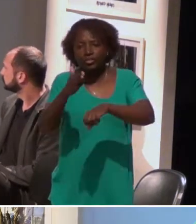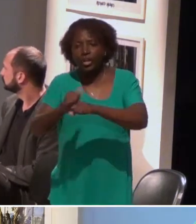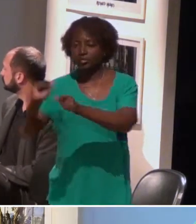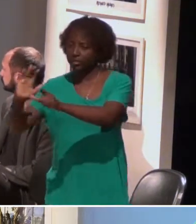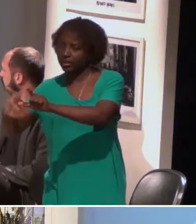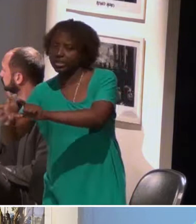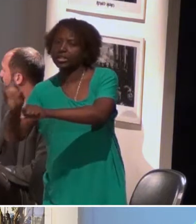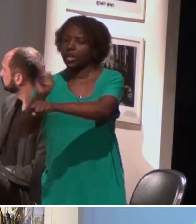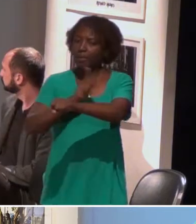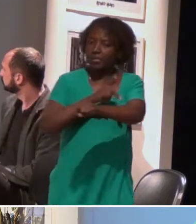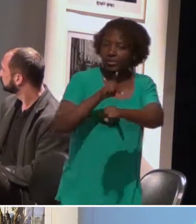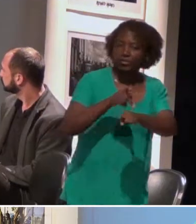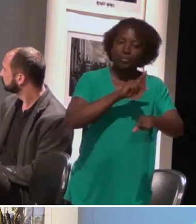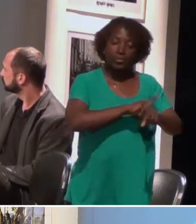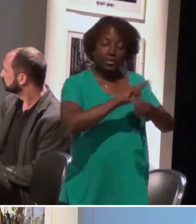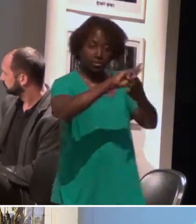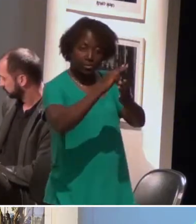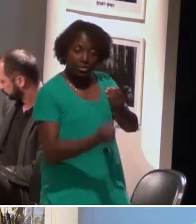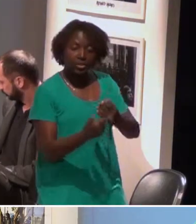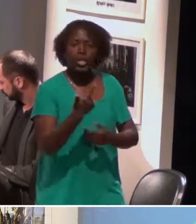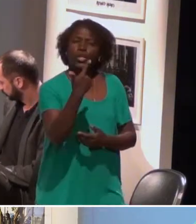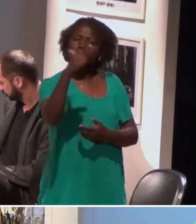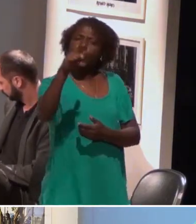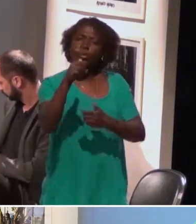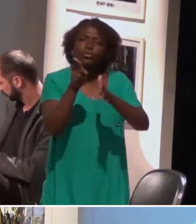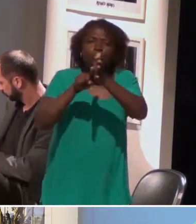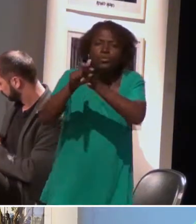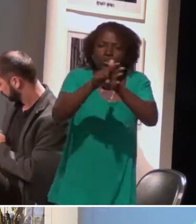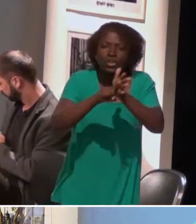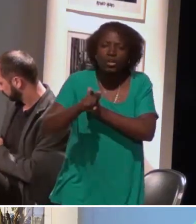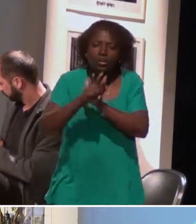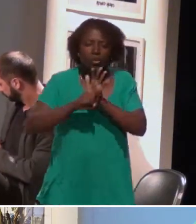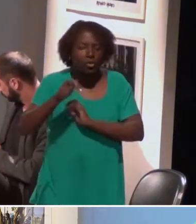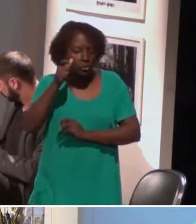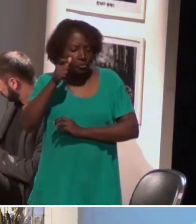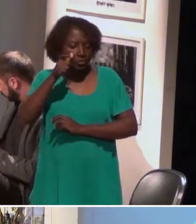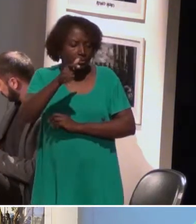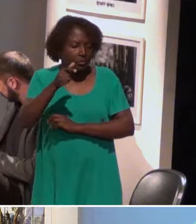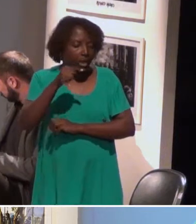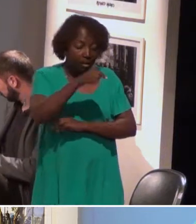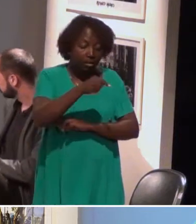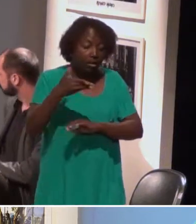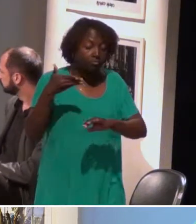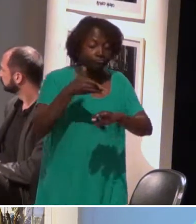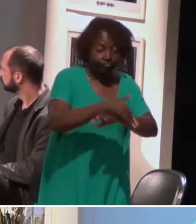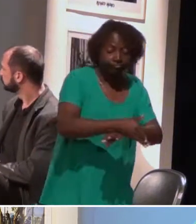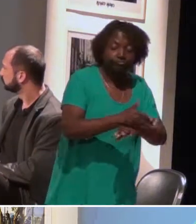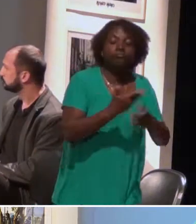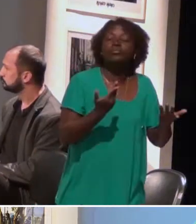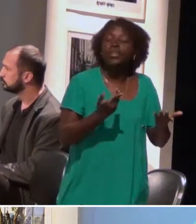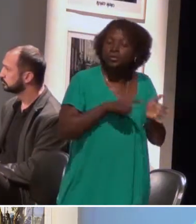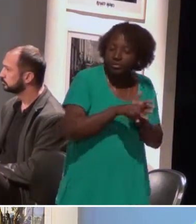Pedagogia, do Pedagogia Bilingue, pesquisadores que querem fazer sua pesquisa lá, colher os seus dados no